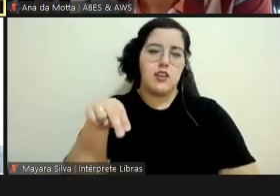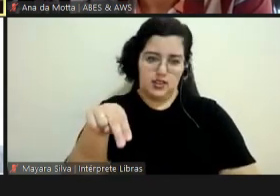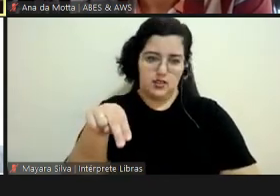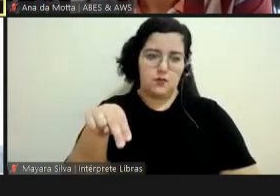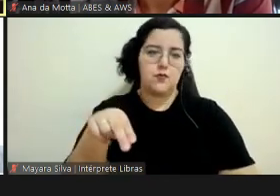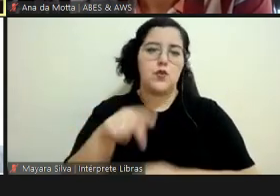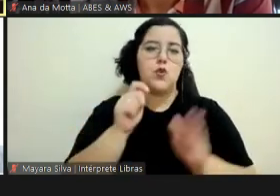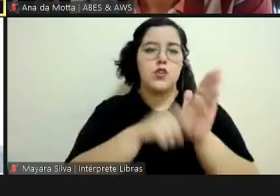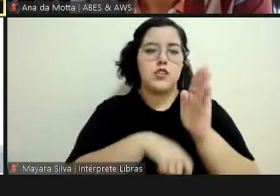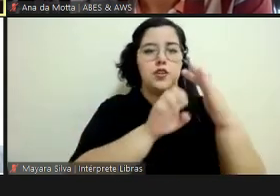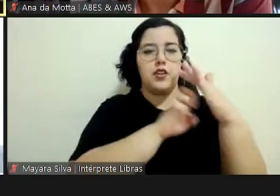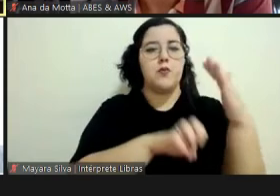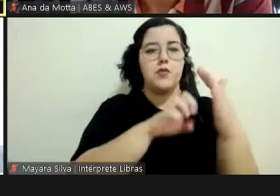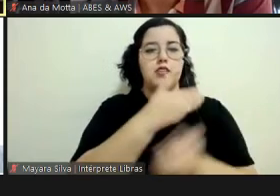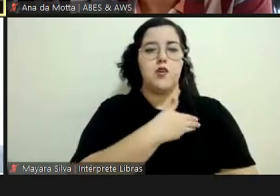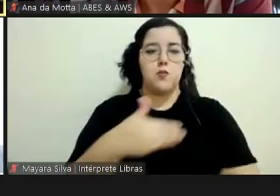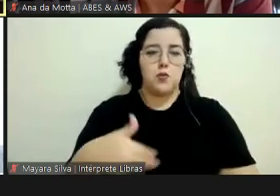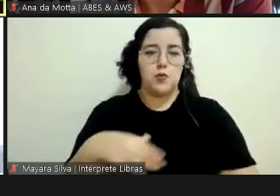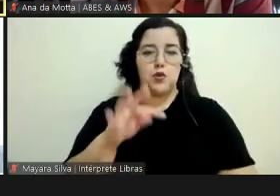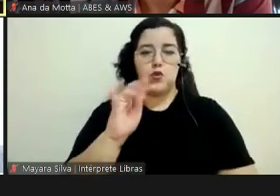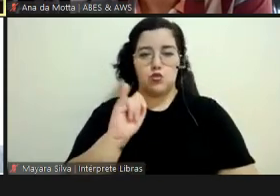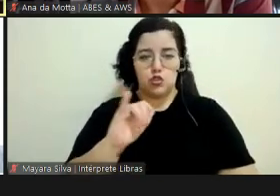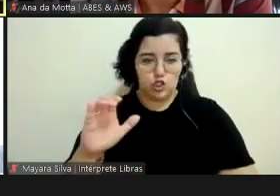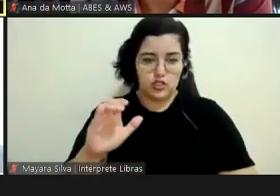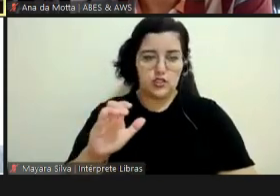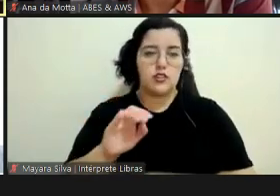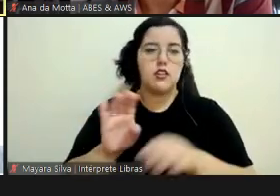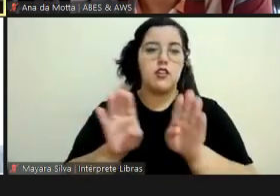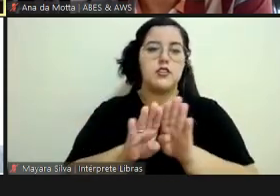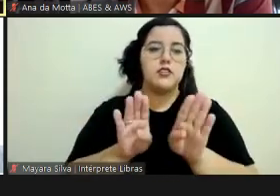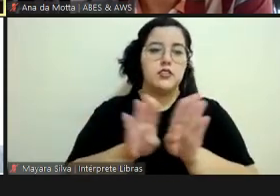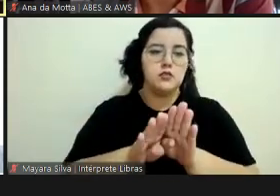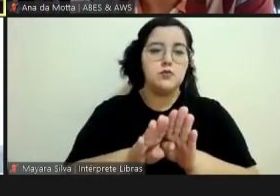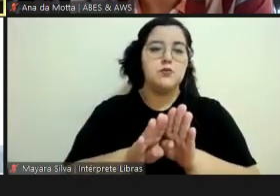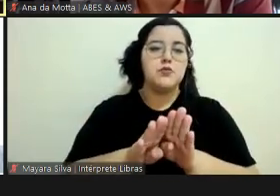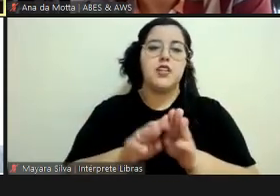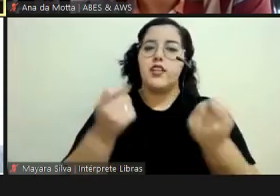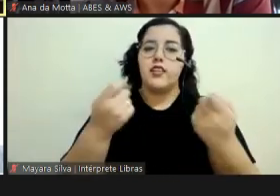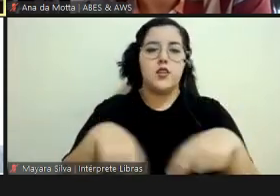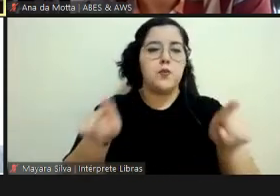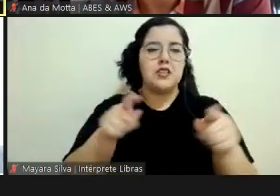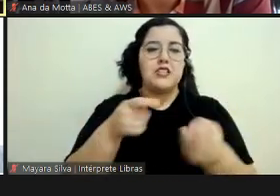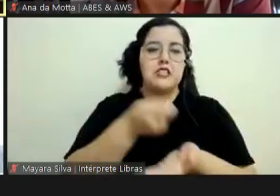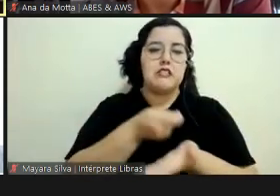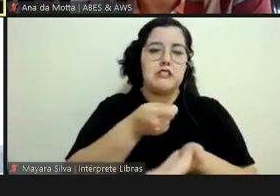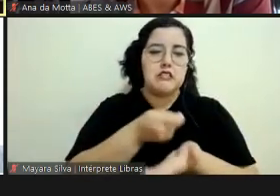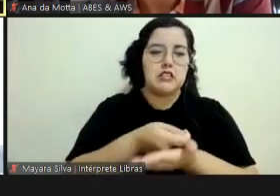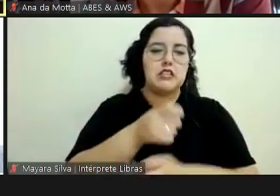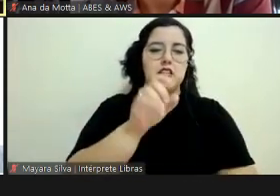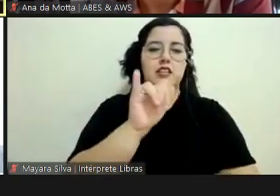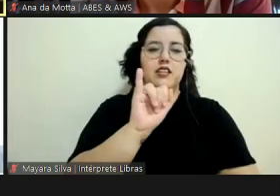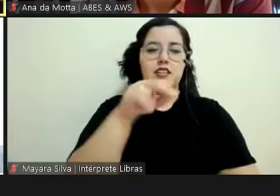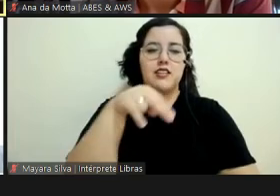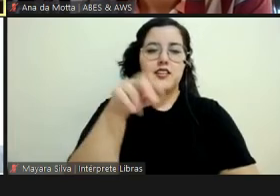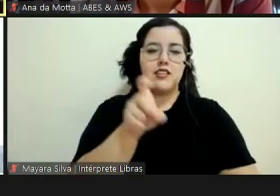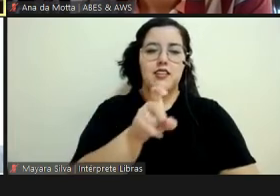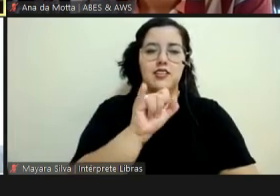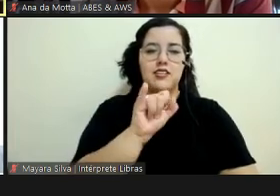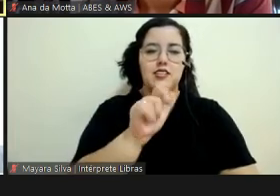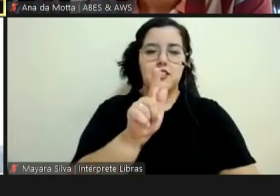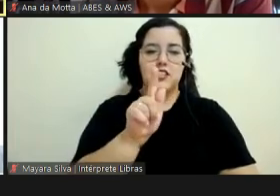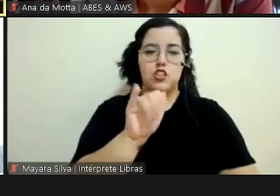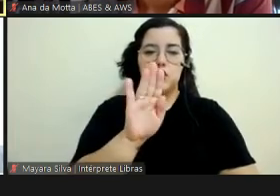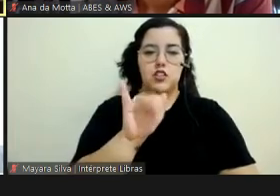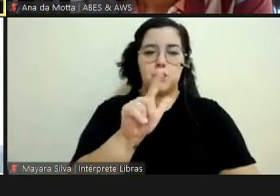Contratações de empresas públicas de TIC, dispensa e inexibilidade e formação e adesão de ato a gente de preço, bem como